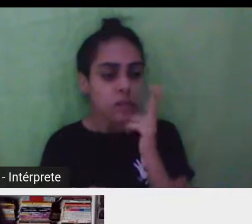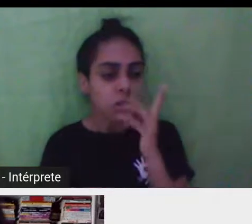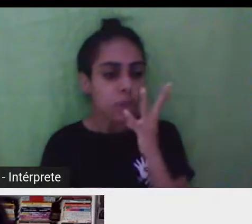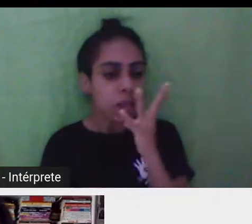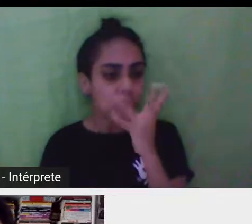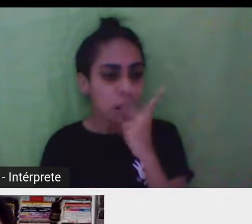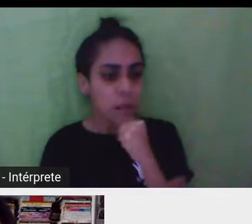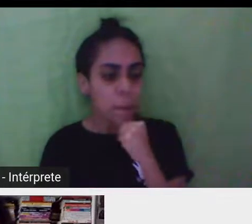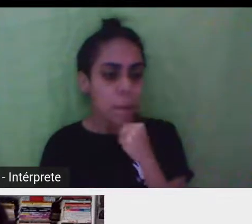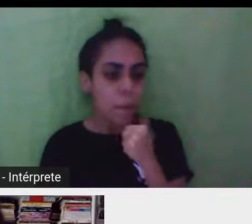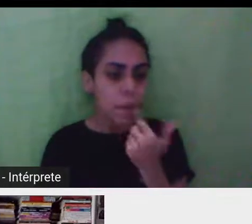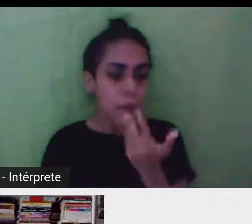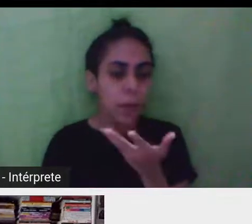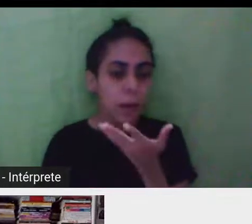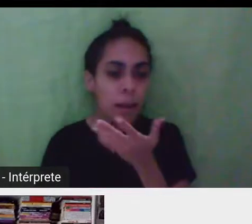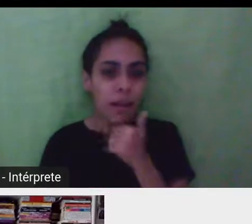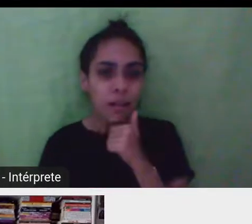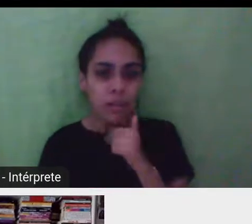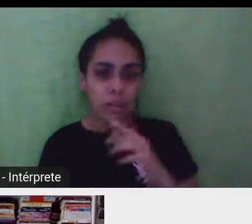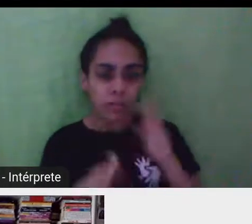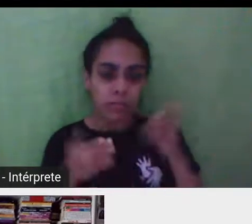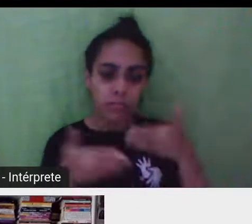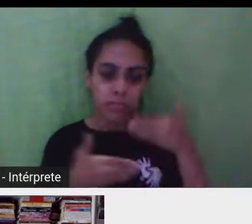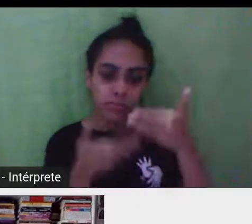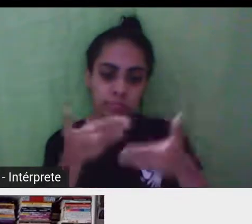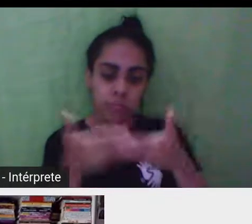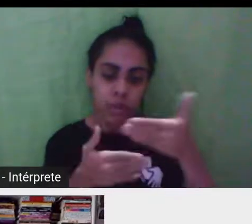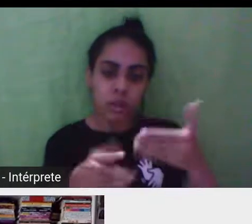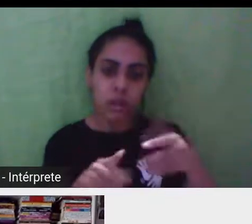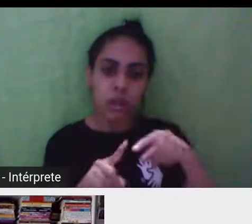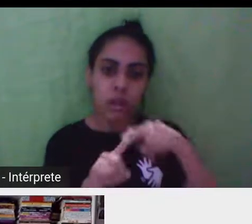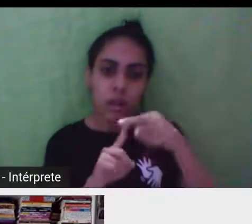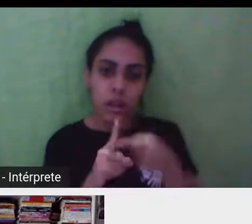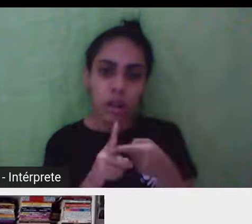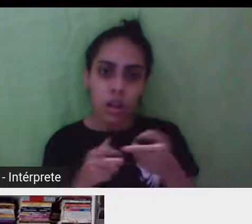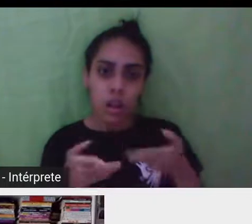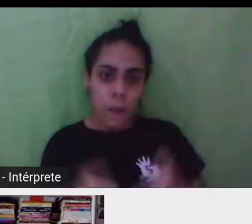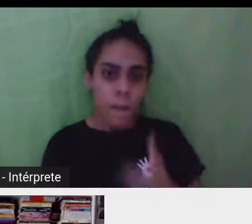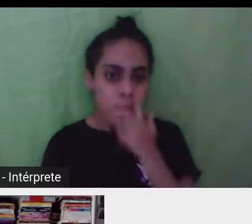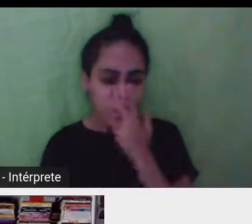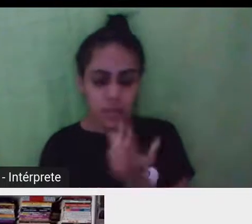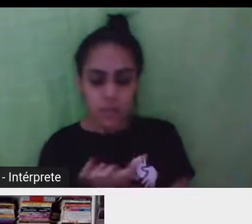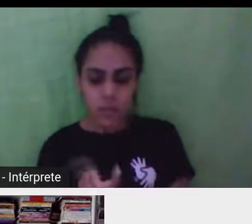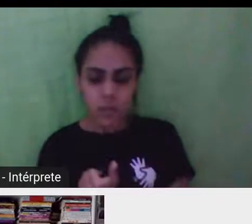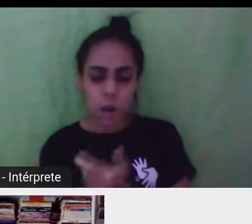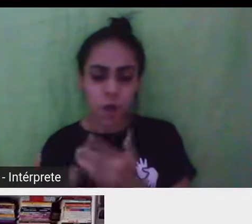também um pouco, prolongado um pouco mais a minha juventude. Isso é muito longo. É.